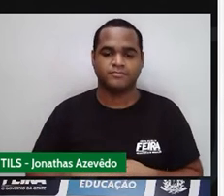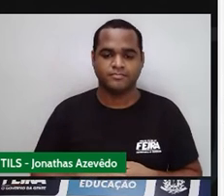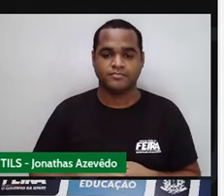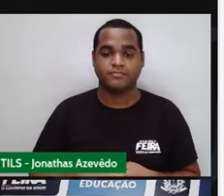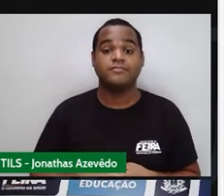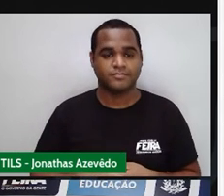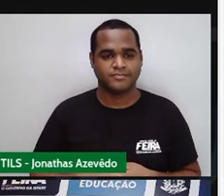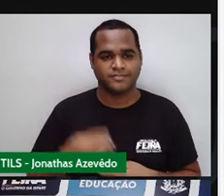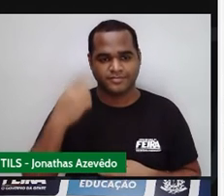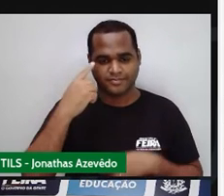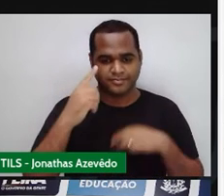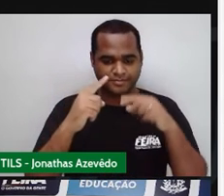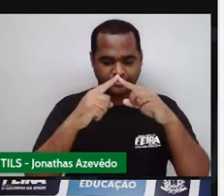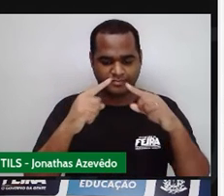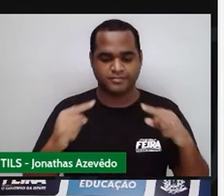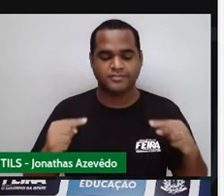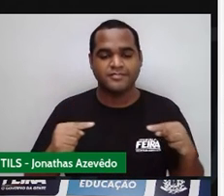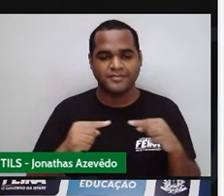triângulo,